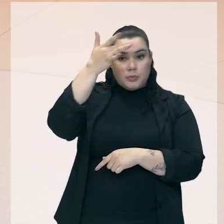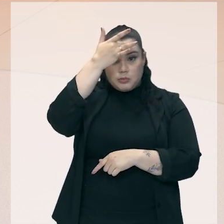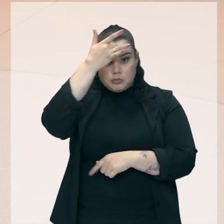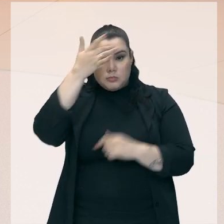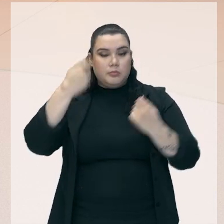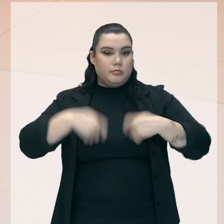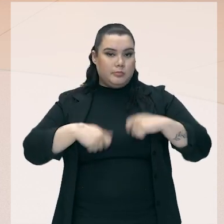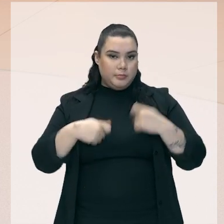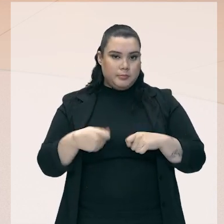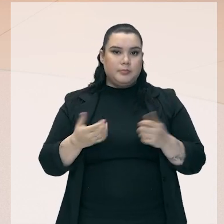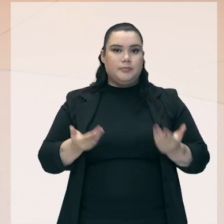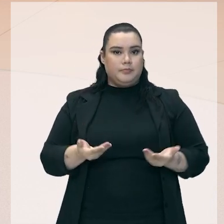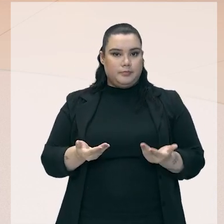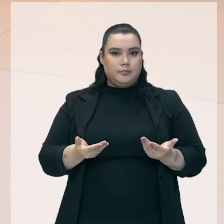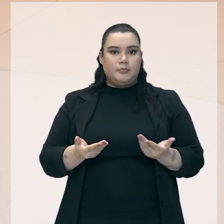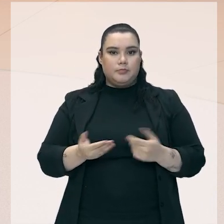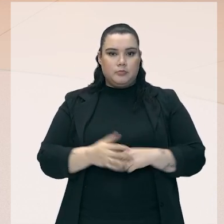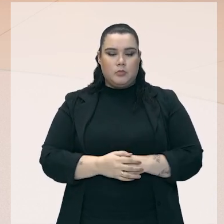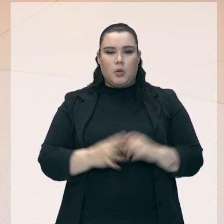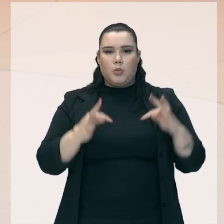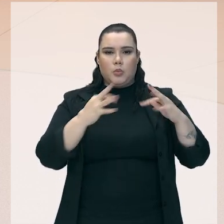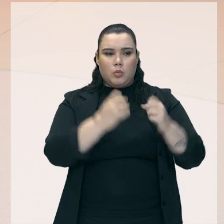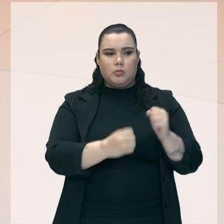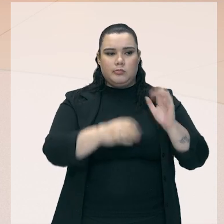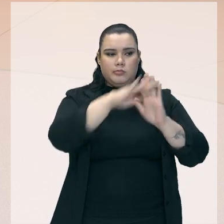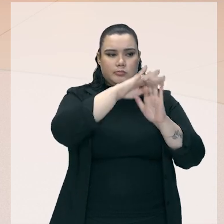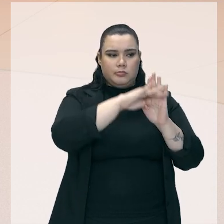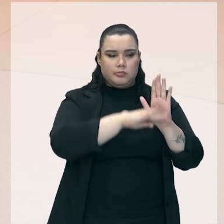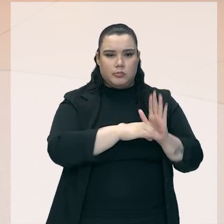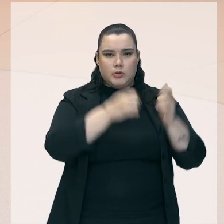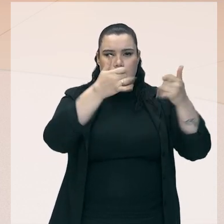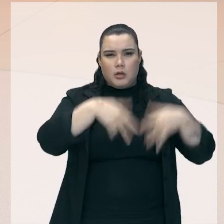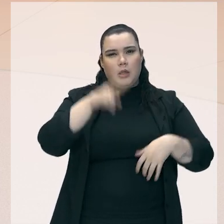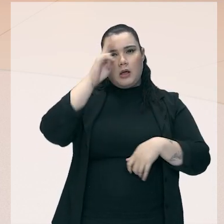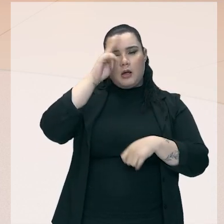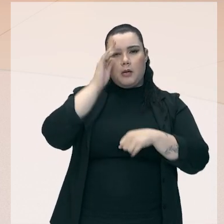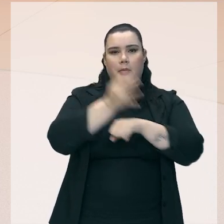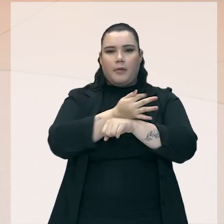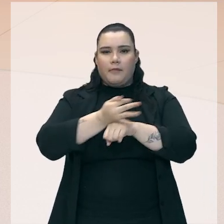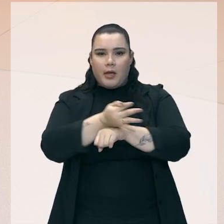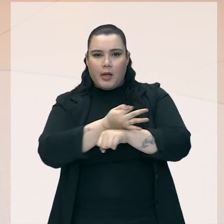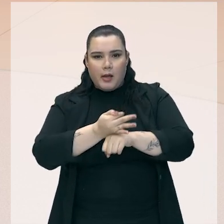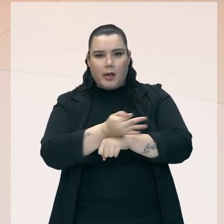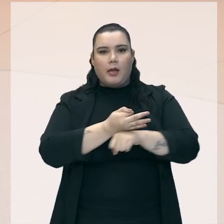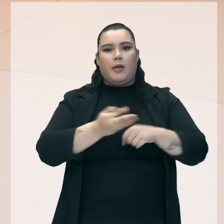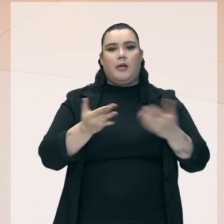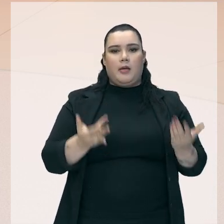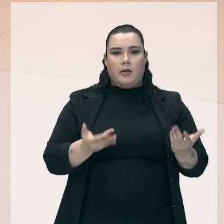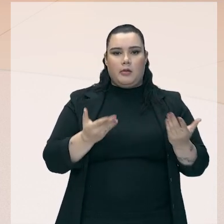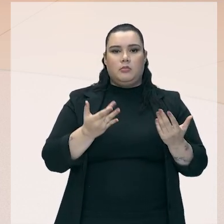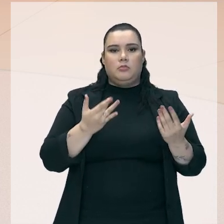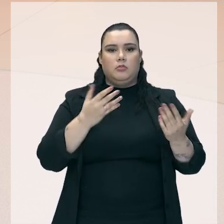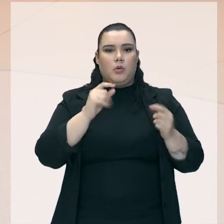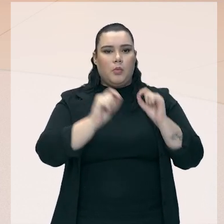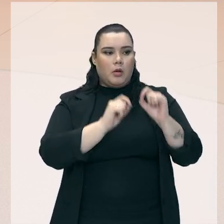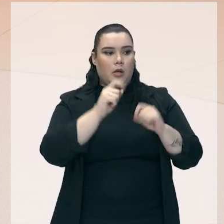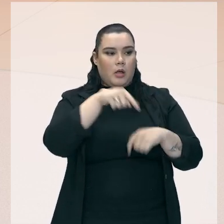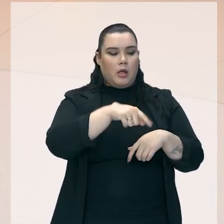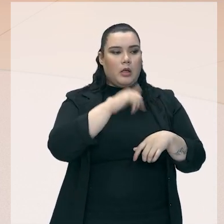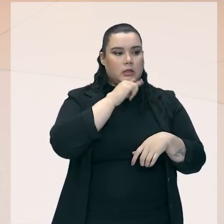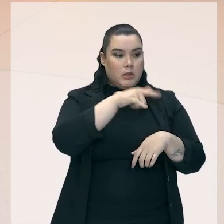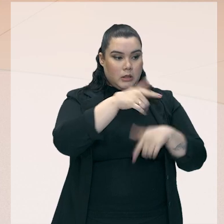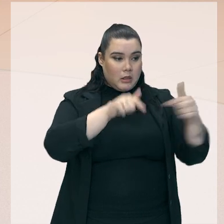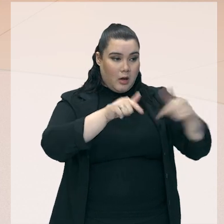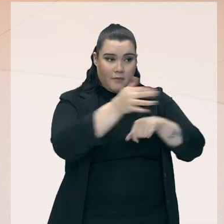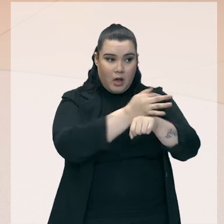trabalhadores também, né, todos os benefícios que a gente mencionou de férias, de não falar com funcionários durante as férias, né,